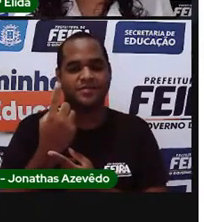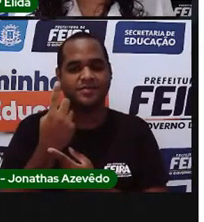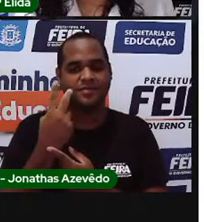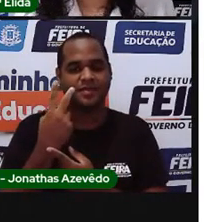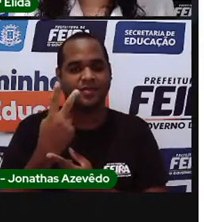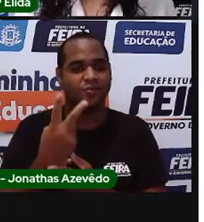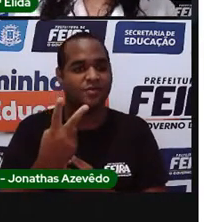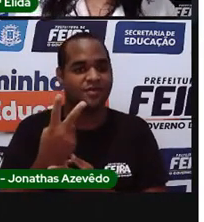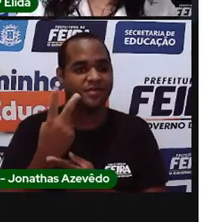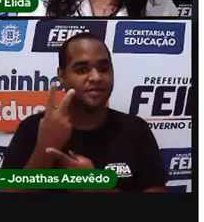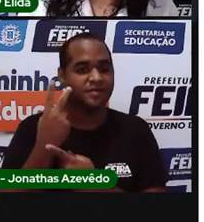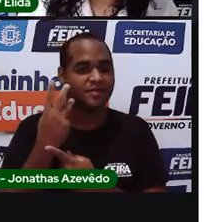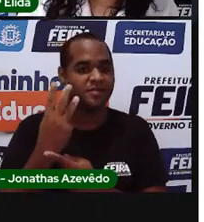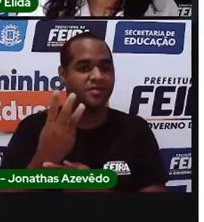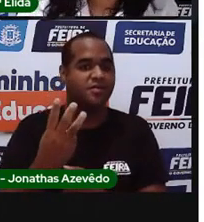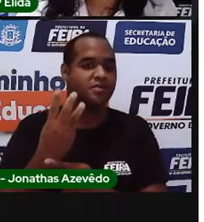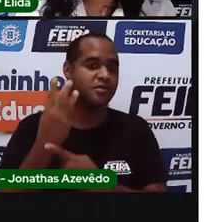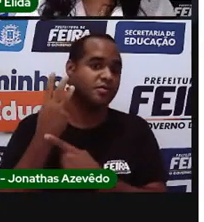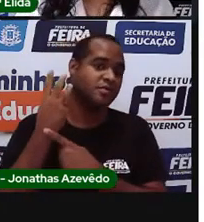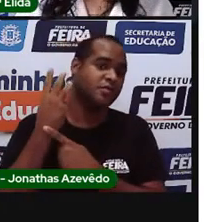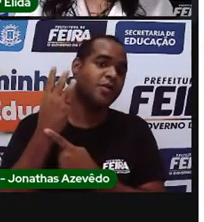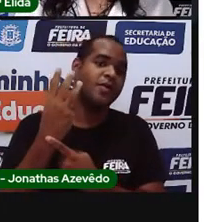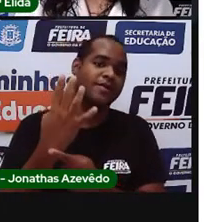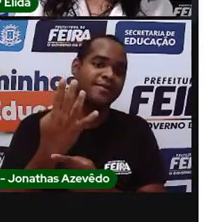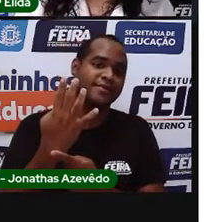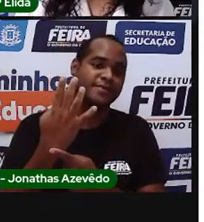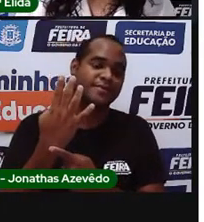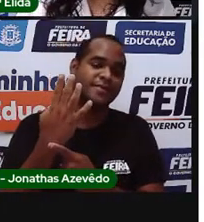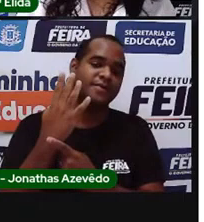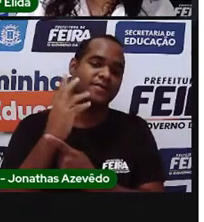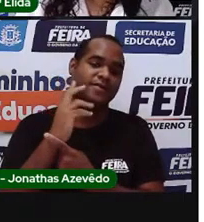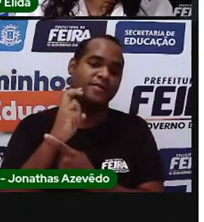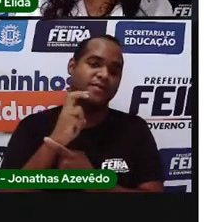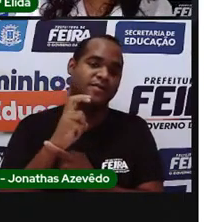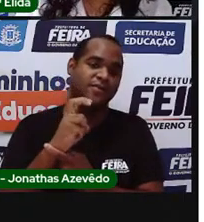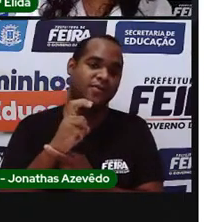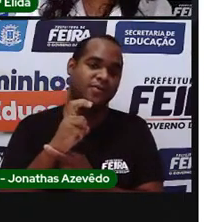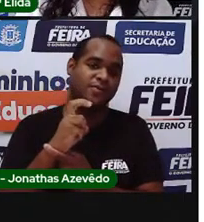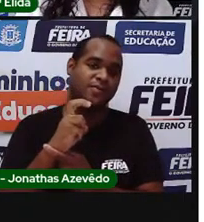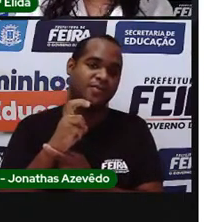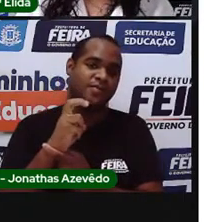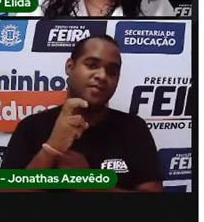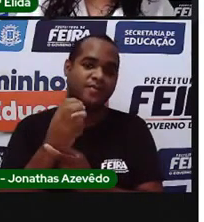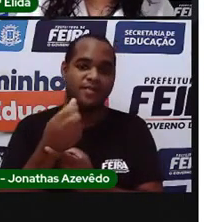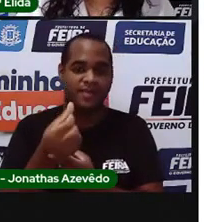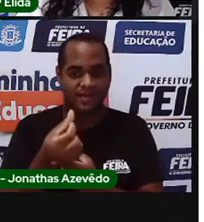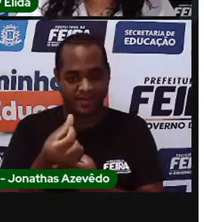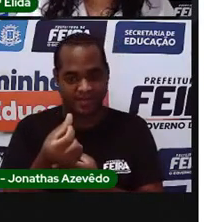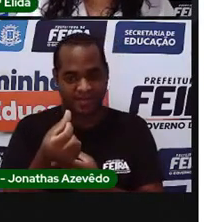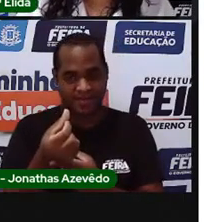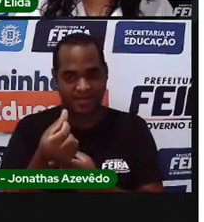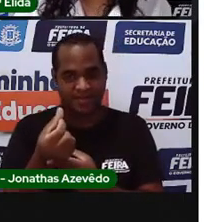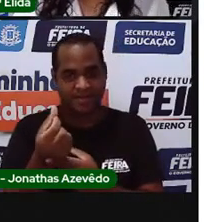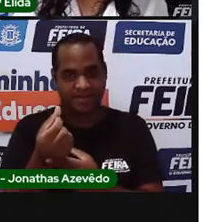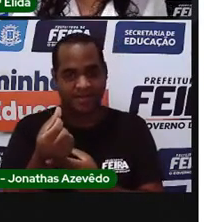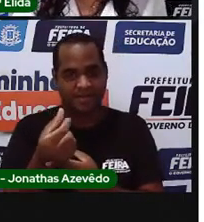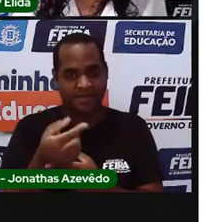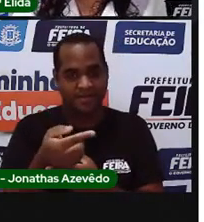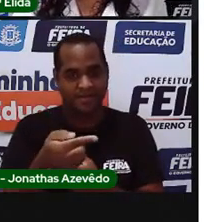dois, três, quatro, cinco, seis,